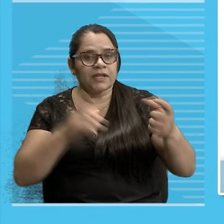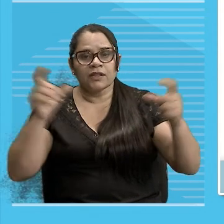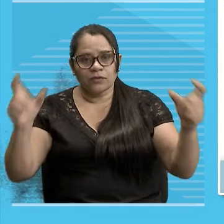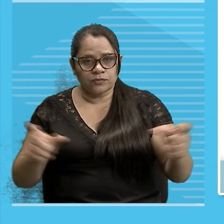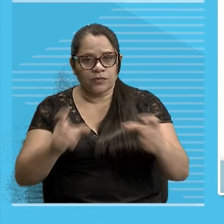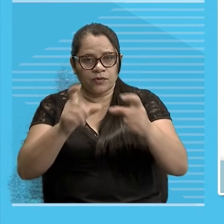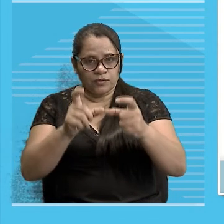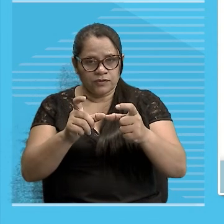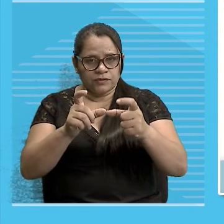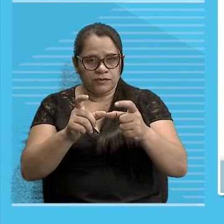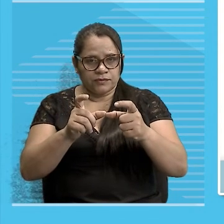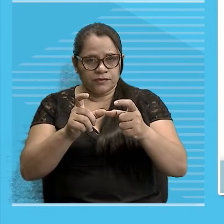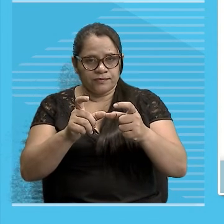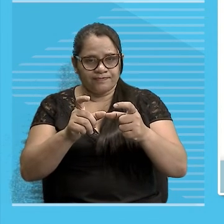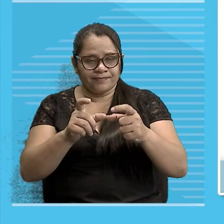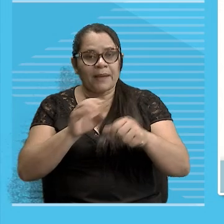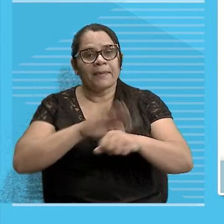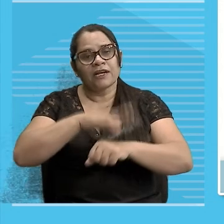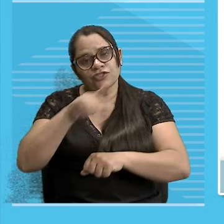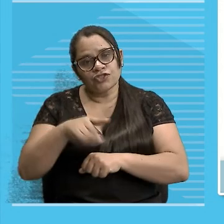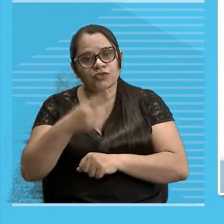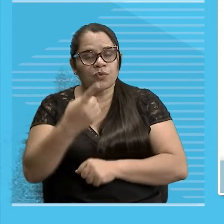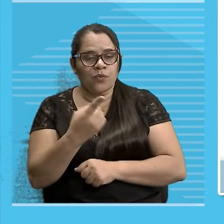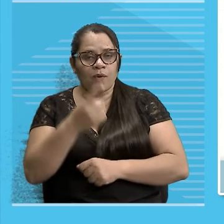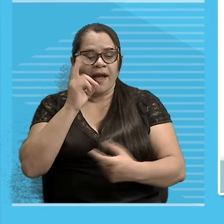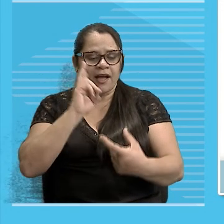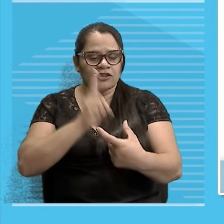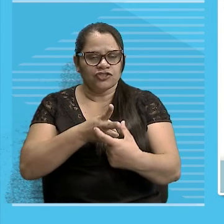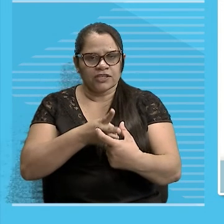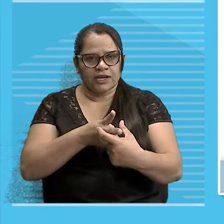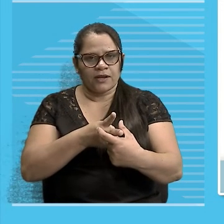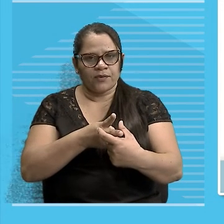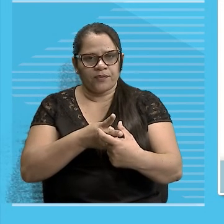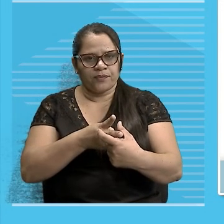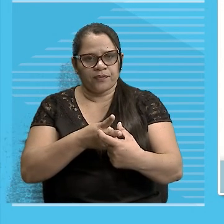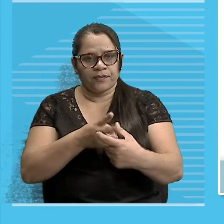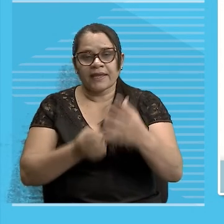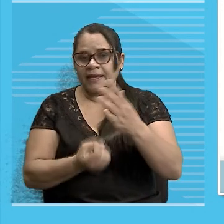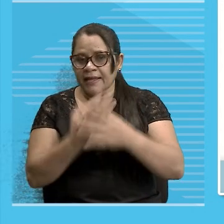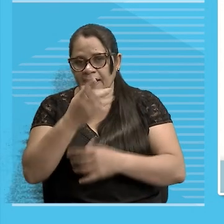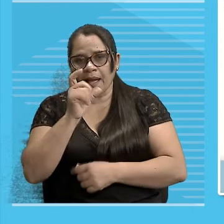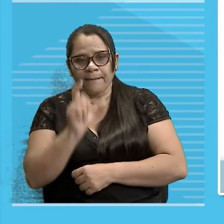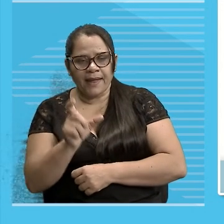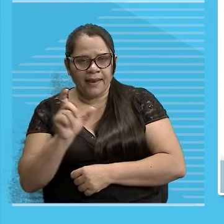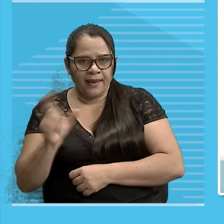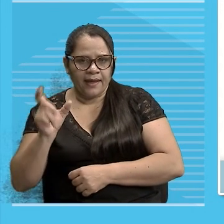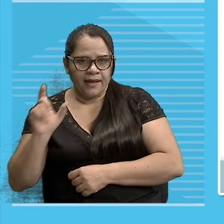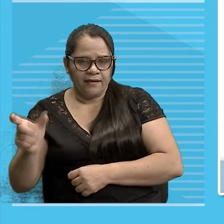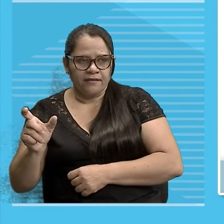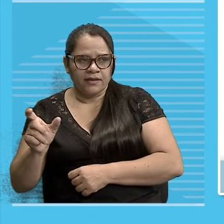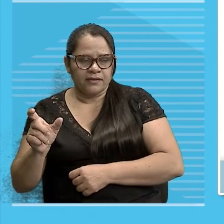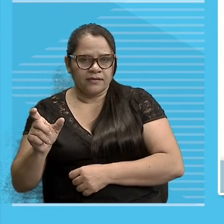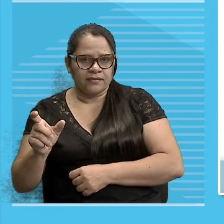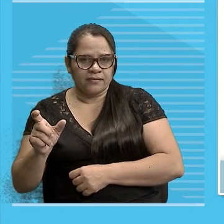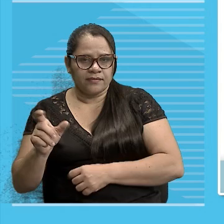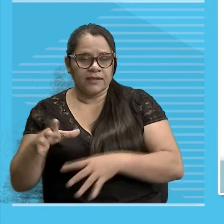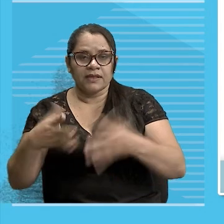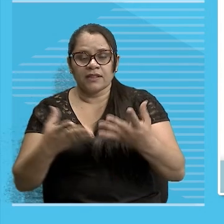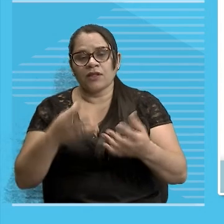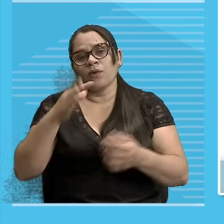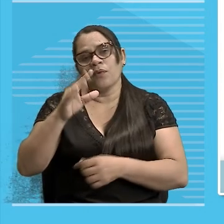são formados por margem radical Que a gente considera palavra tá Os prefixos e sufixos são